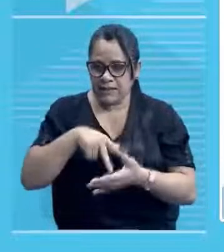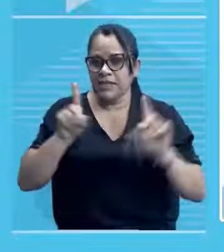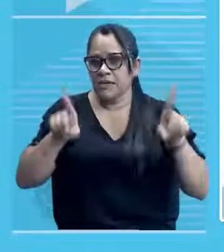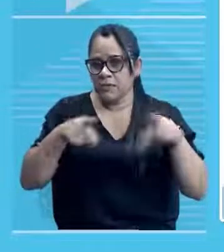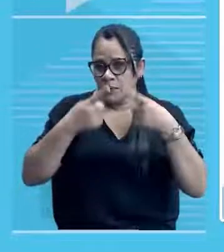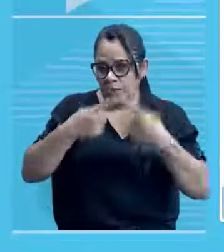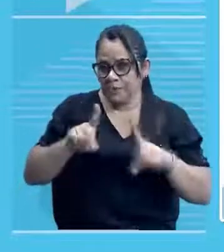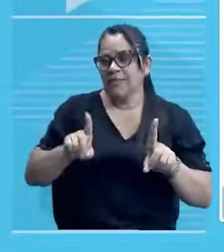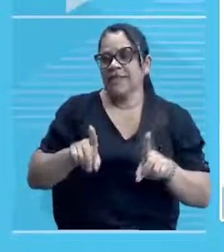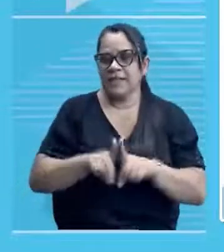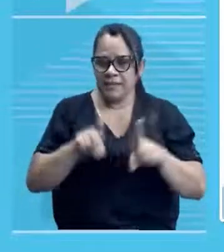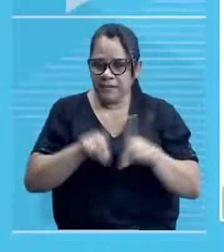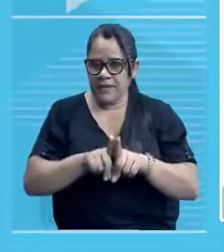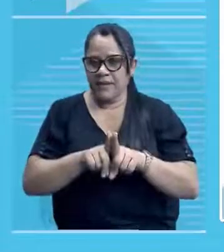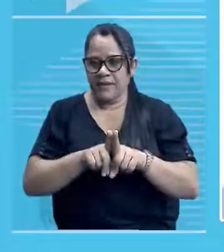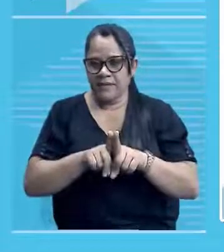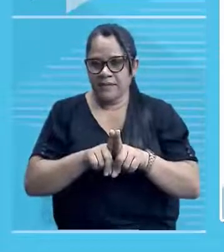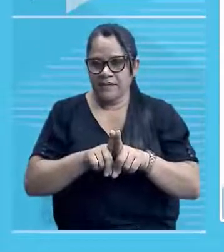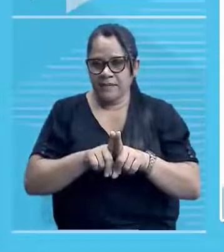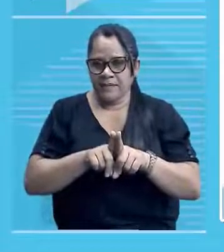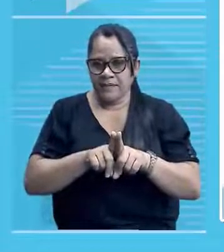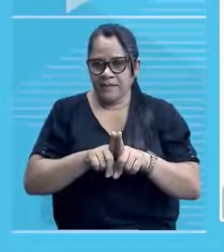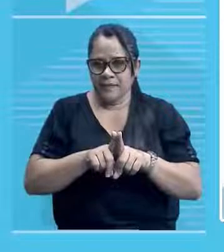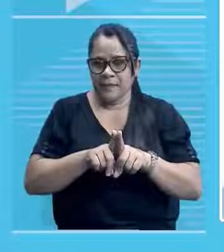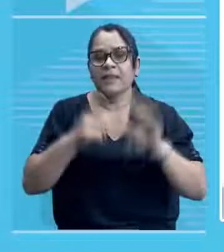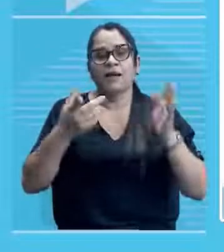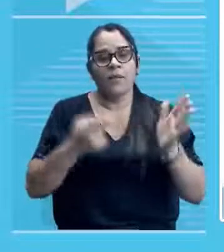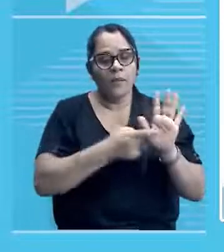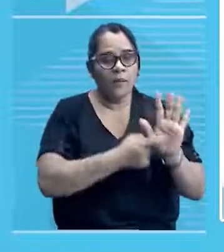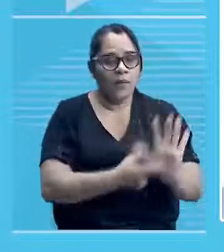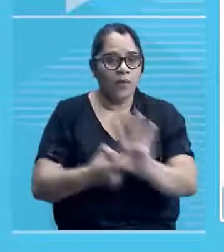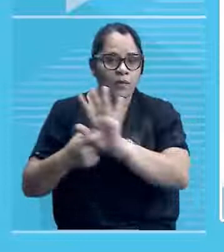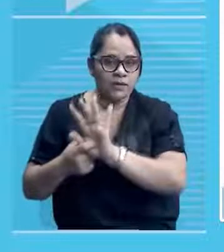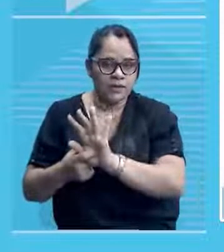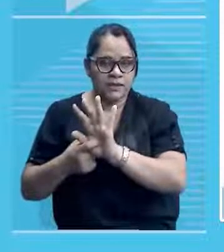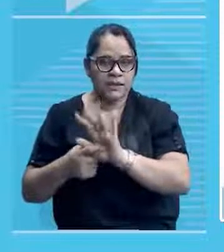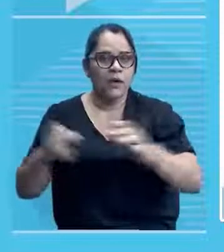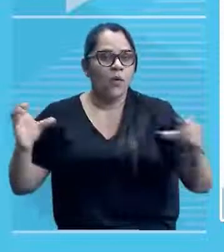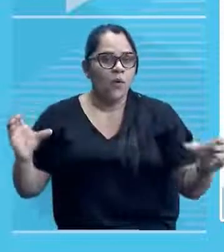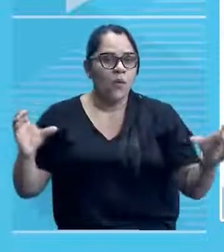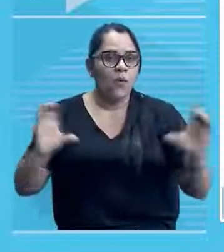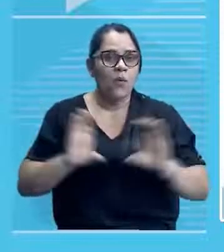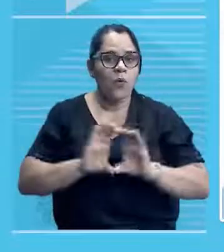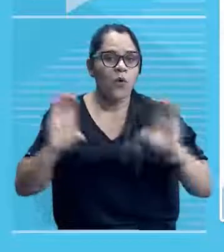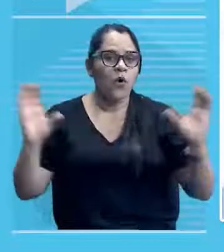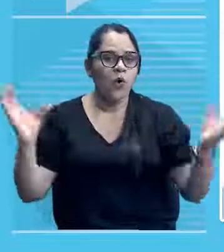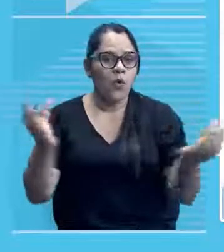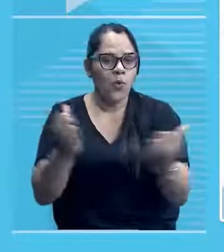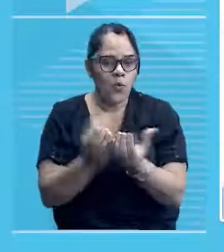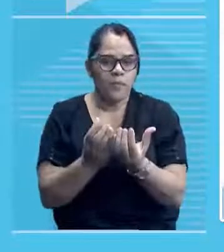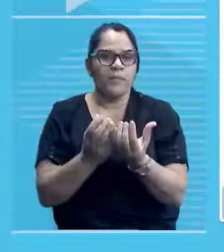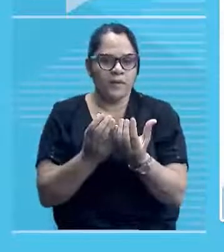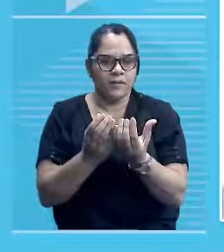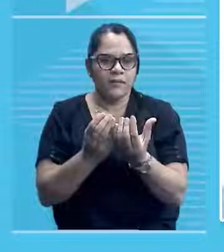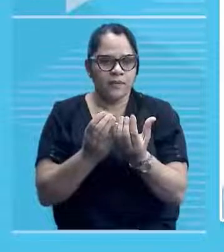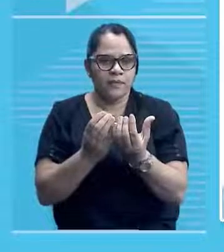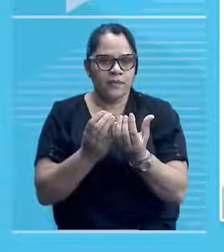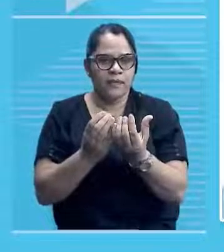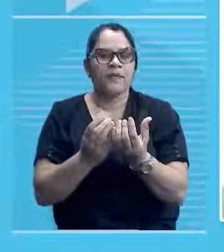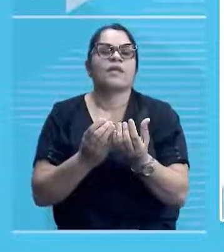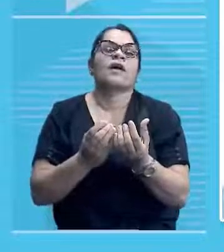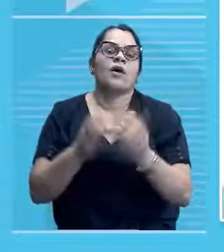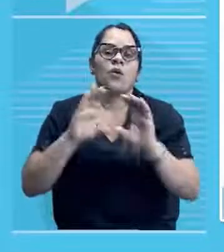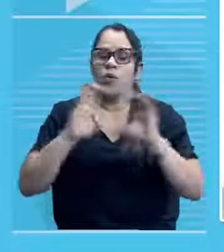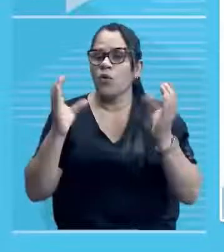parte de música, tá? Então, se trata realmente de um verdadeiro complexo, ok? Ou seja, complexo, Clube dos